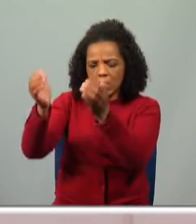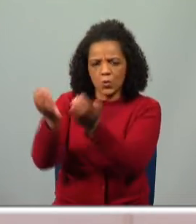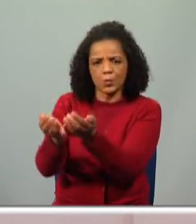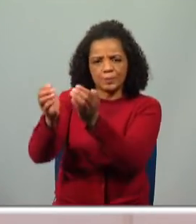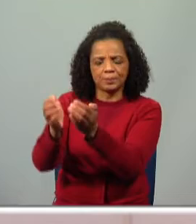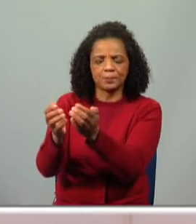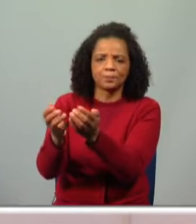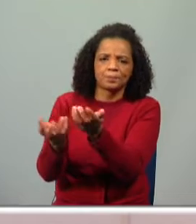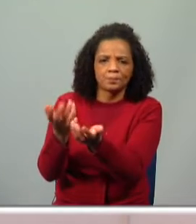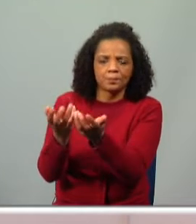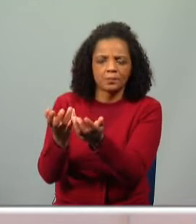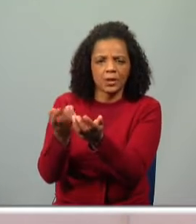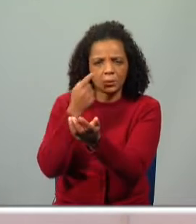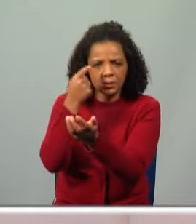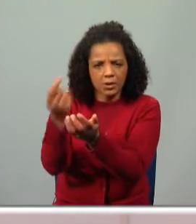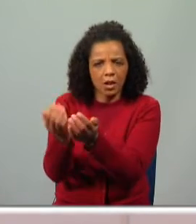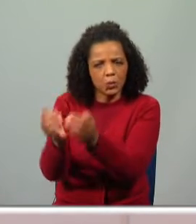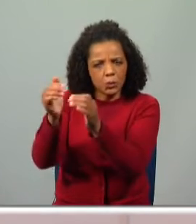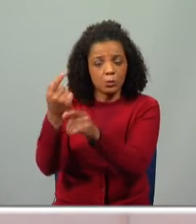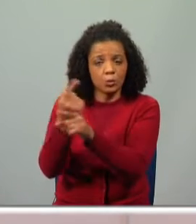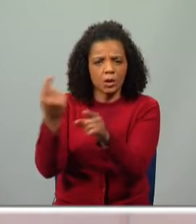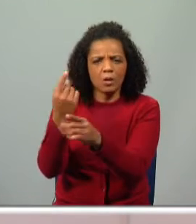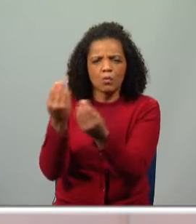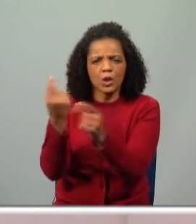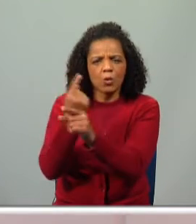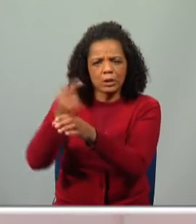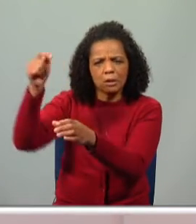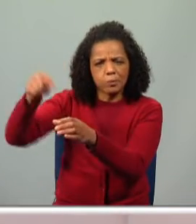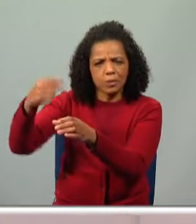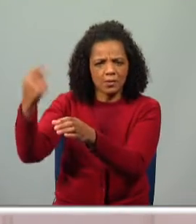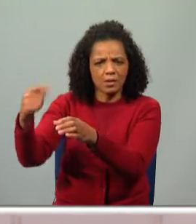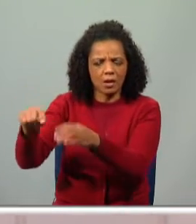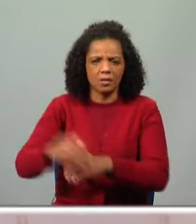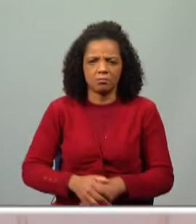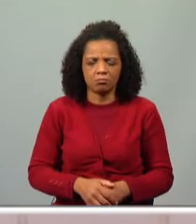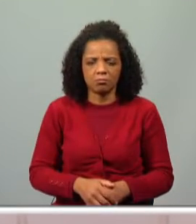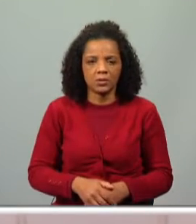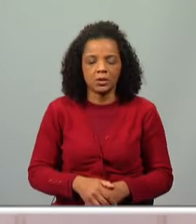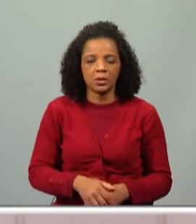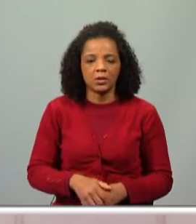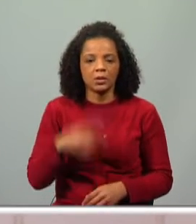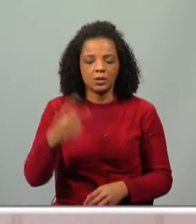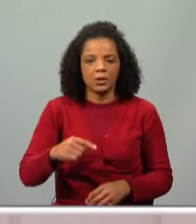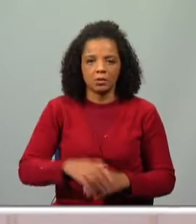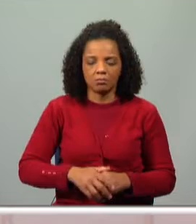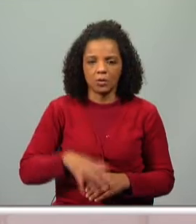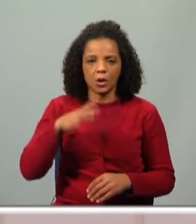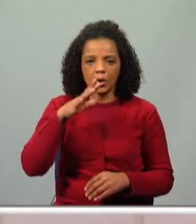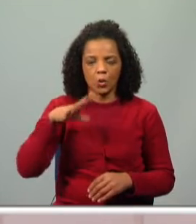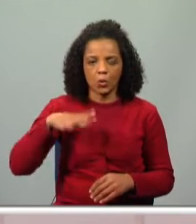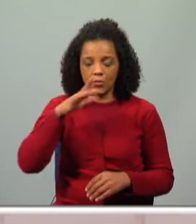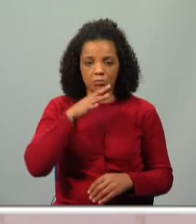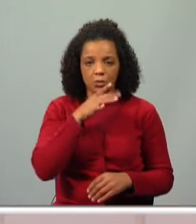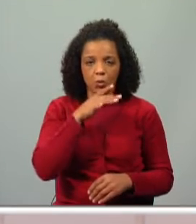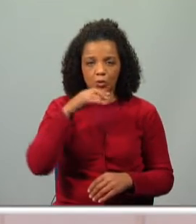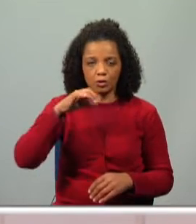bocadinho particular, porque ela tinha muita coisa dentro daquele ninho. Tinha um arco-íris de bolso, um olho que ela dizia